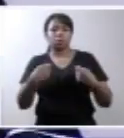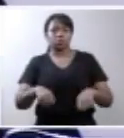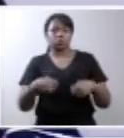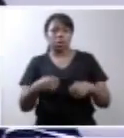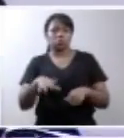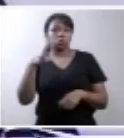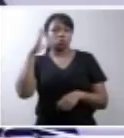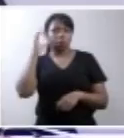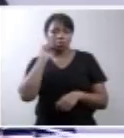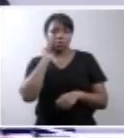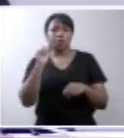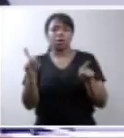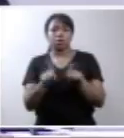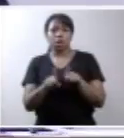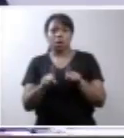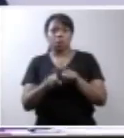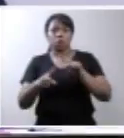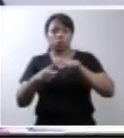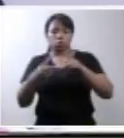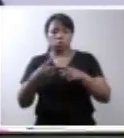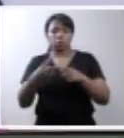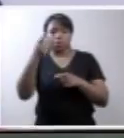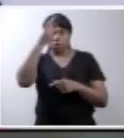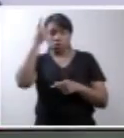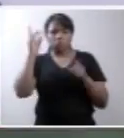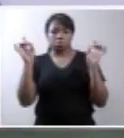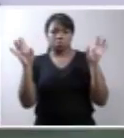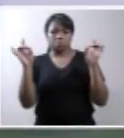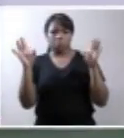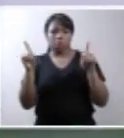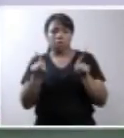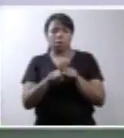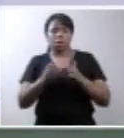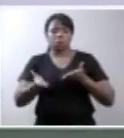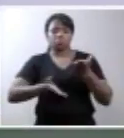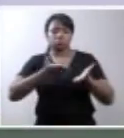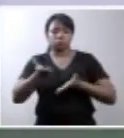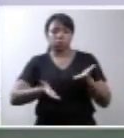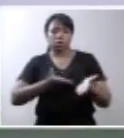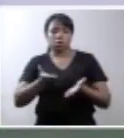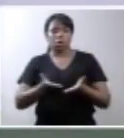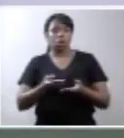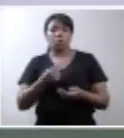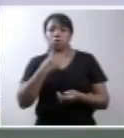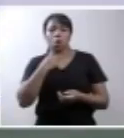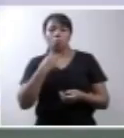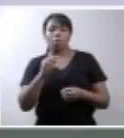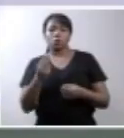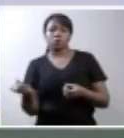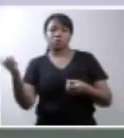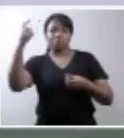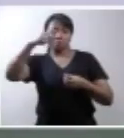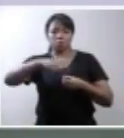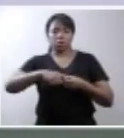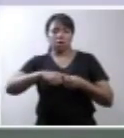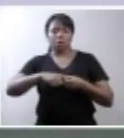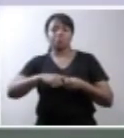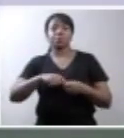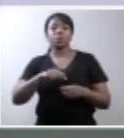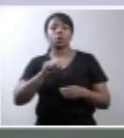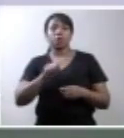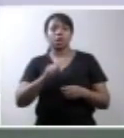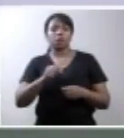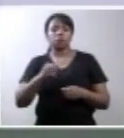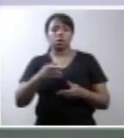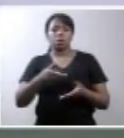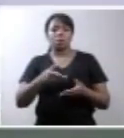ouvir mais dois especialistas no campo tratado que não poderão retornar considerada